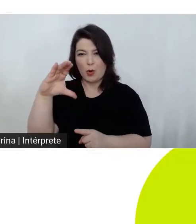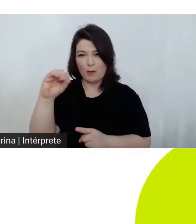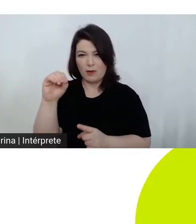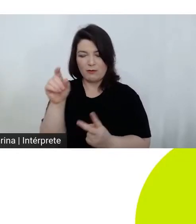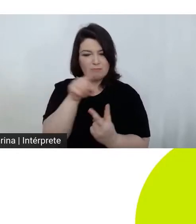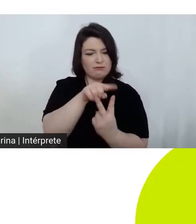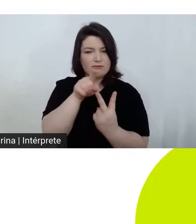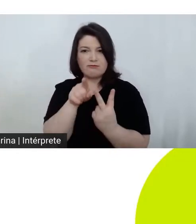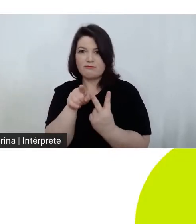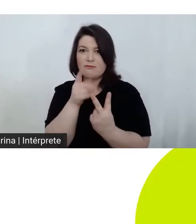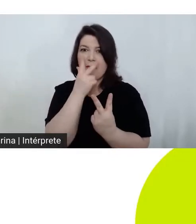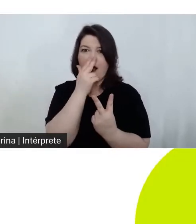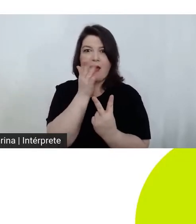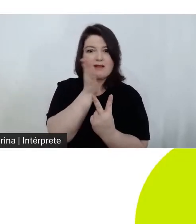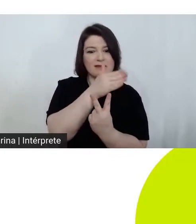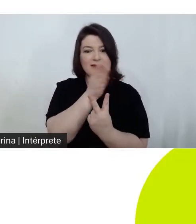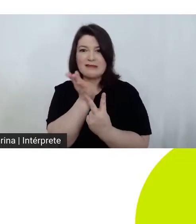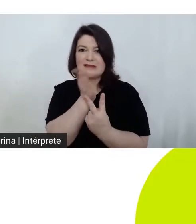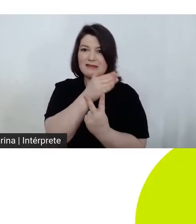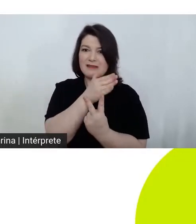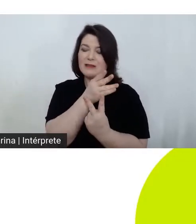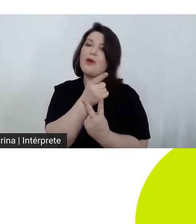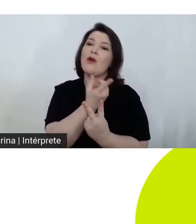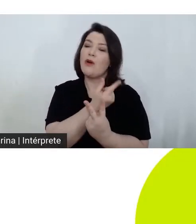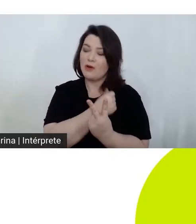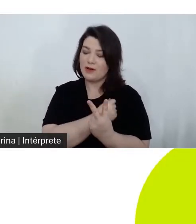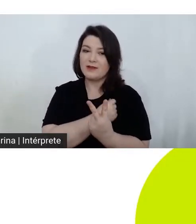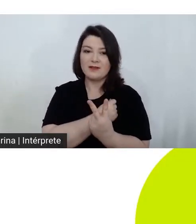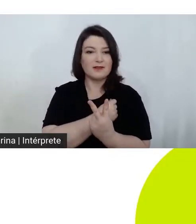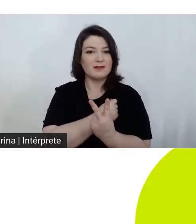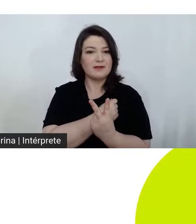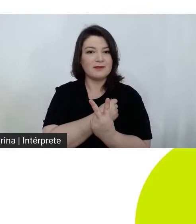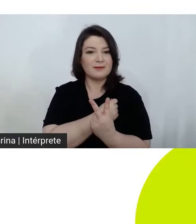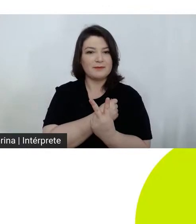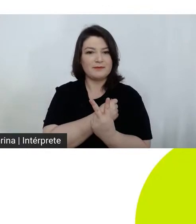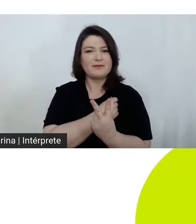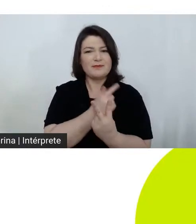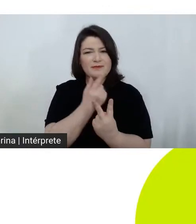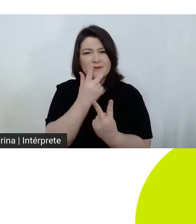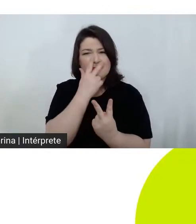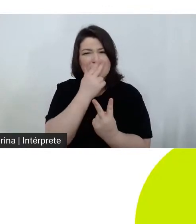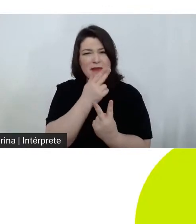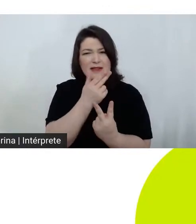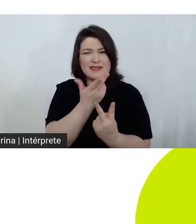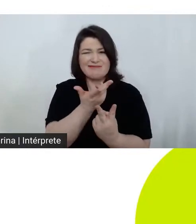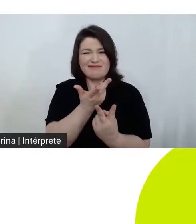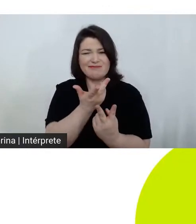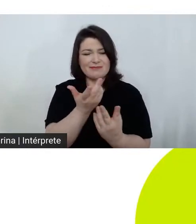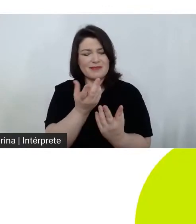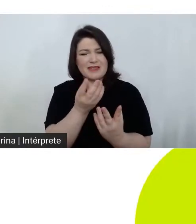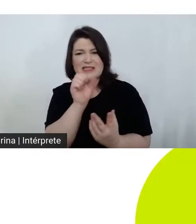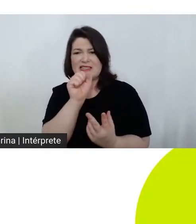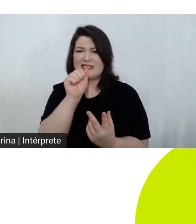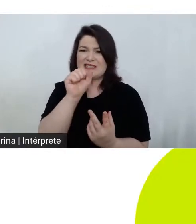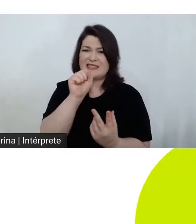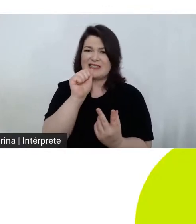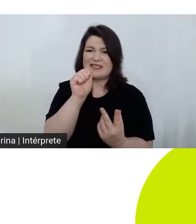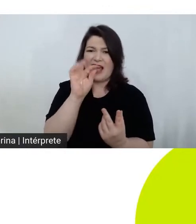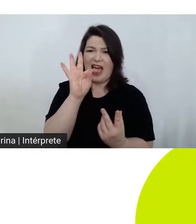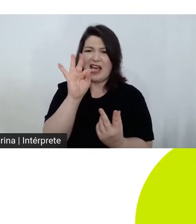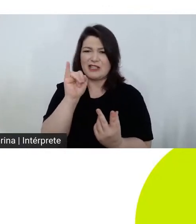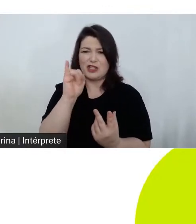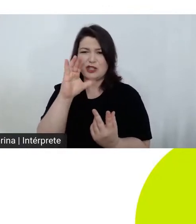mais mais satírico da existência o lado mais patético